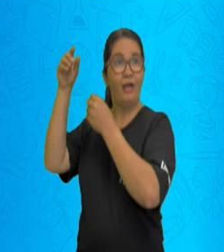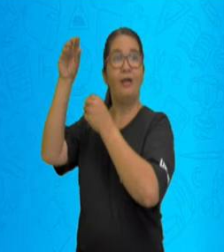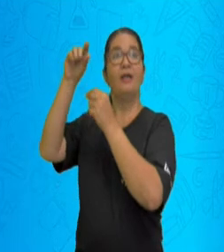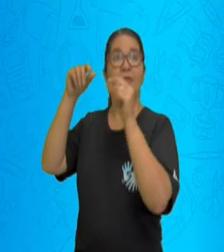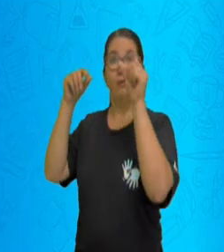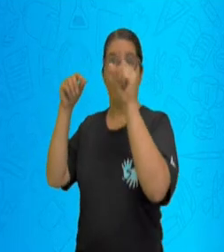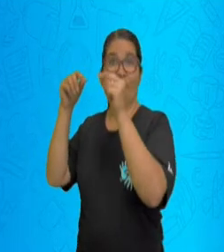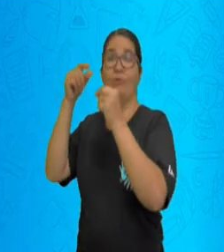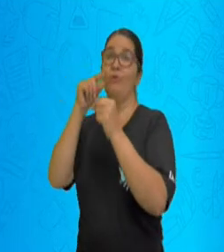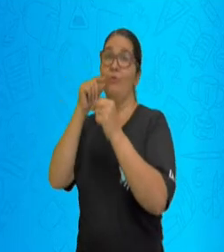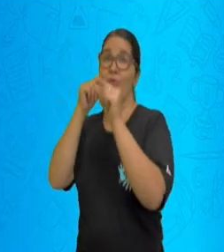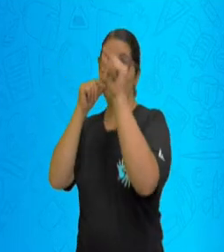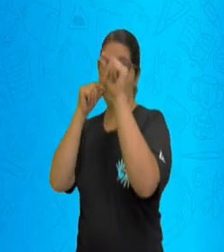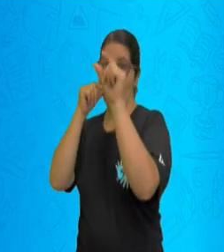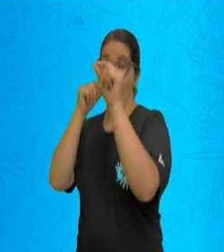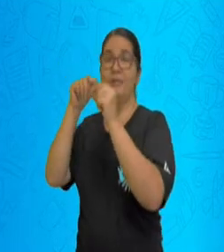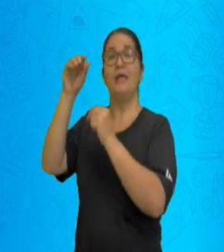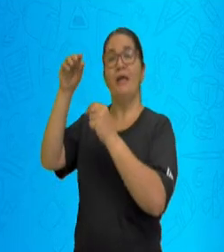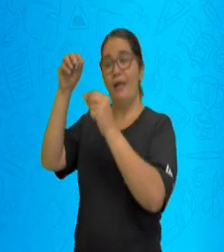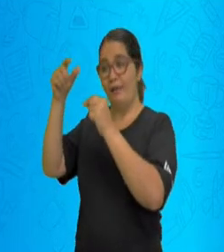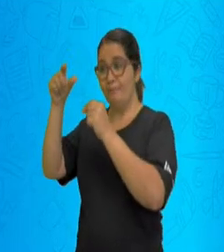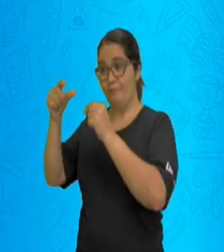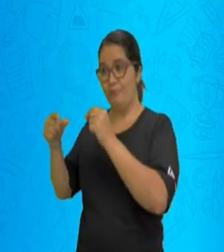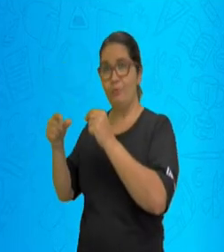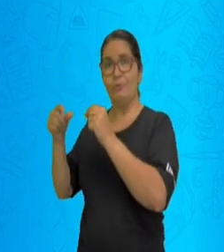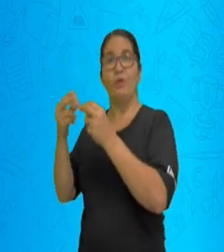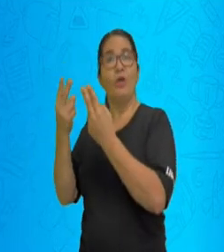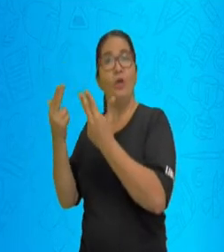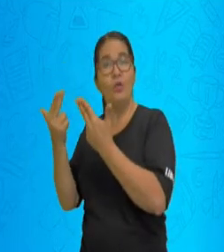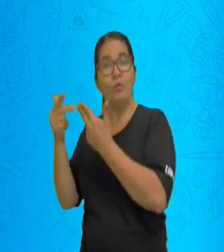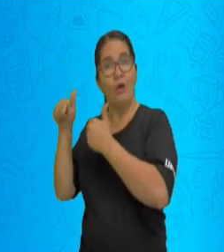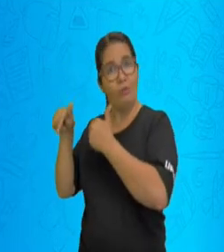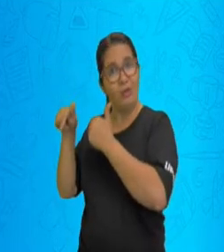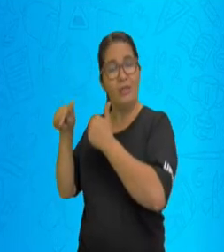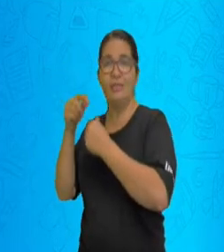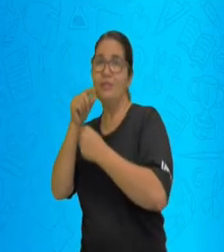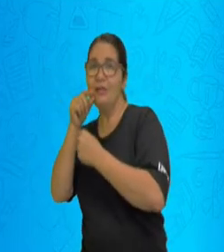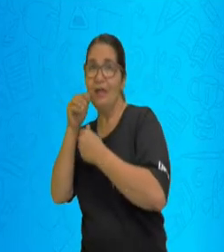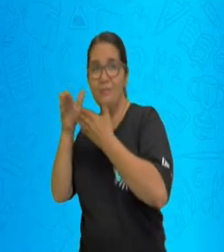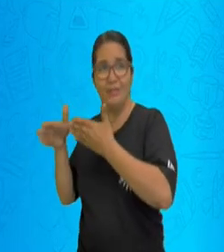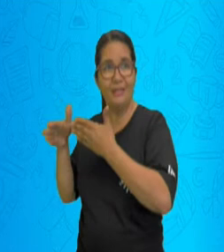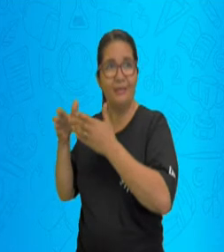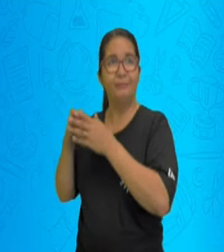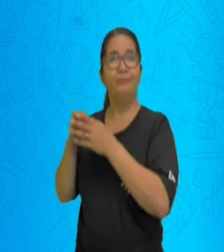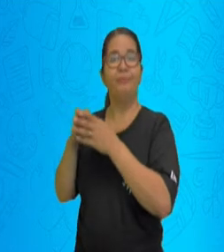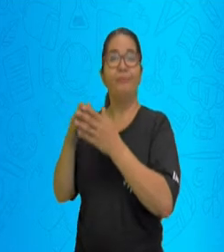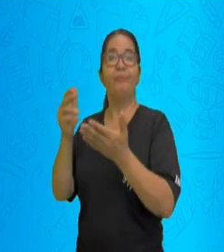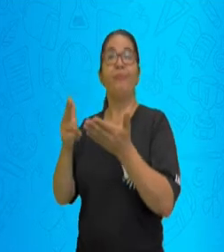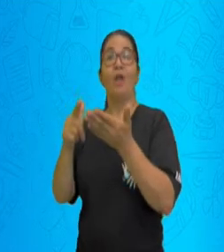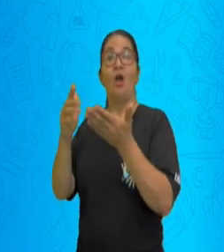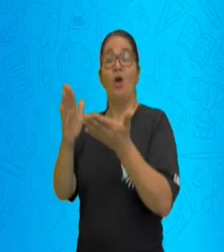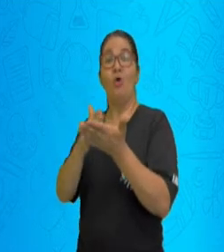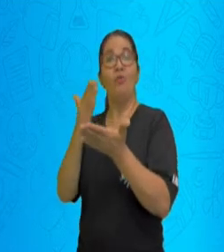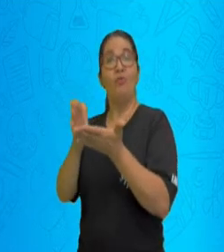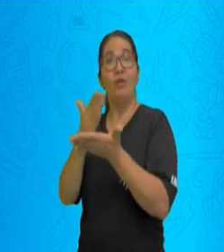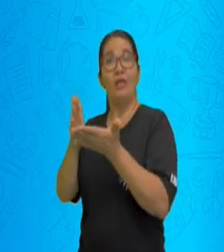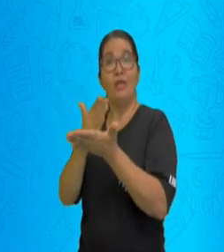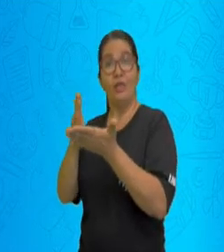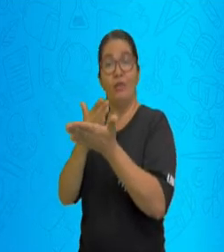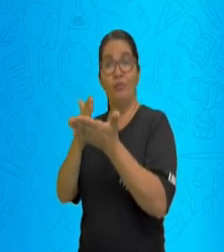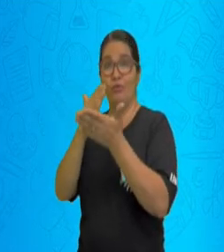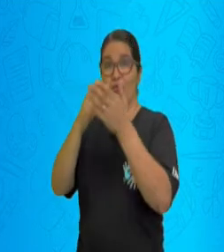lápis aqui. Também podemos dizer que este livro é igual a este livro.